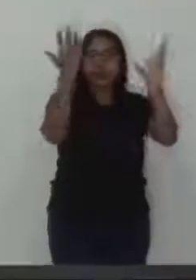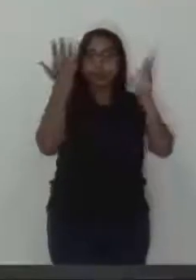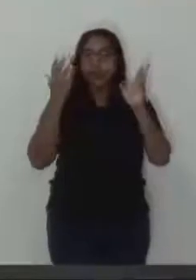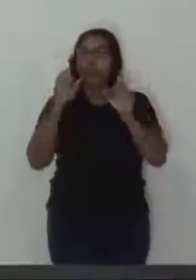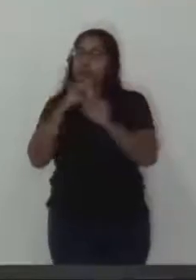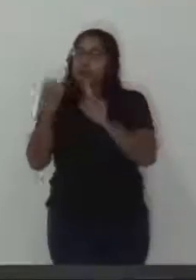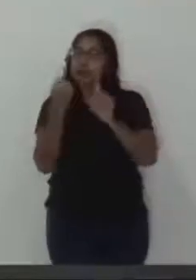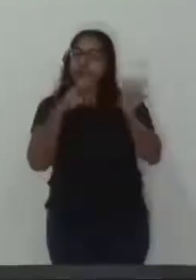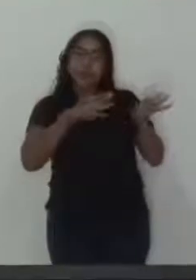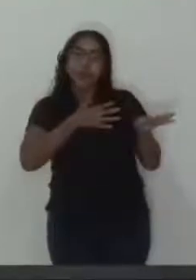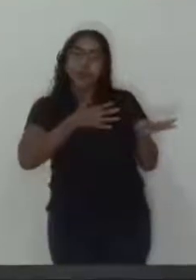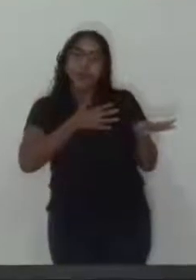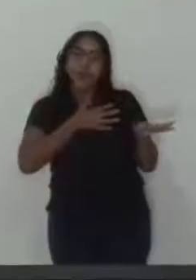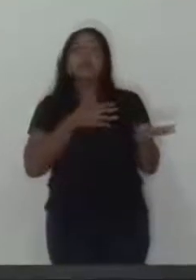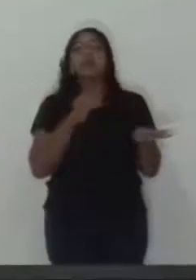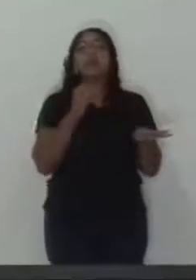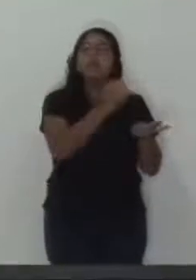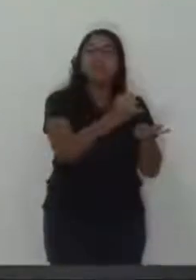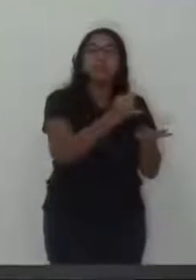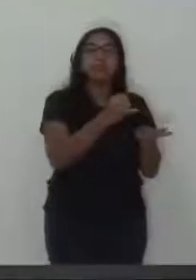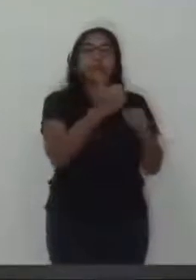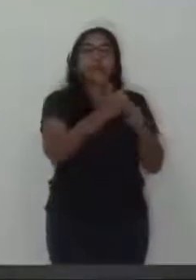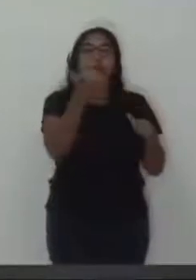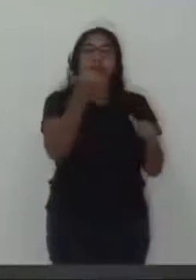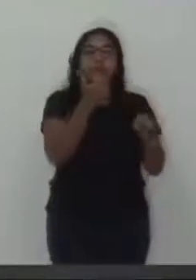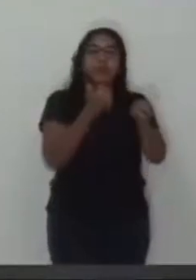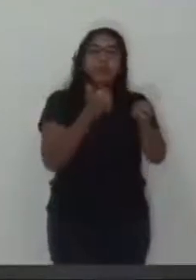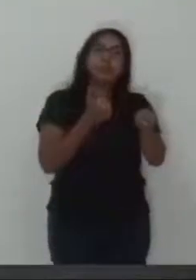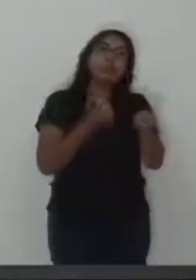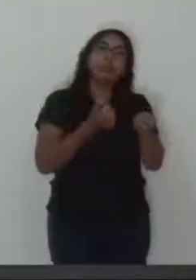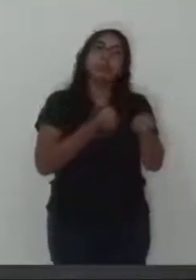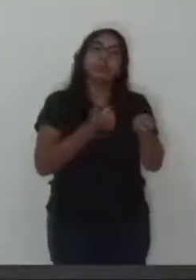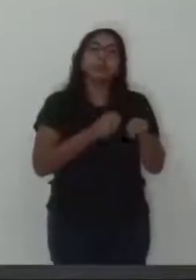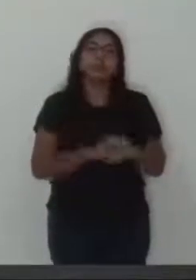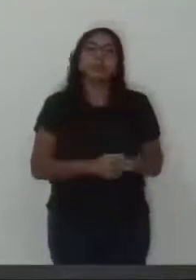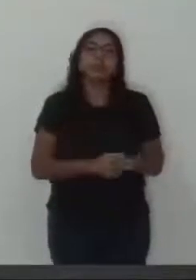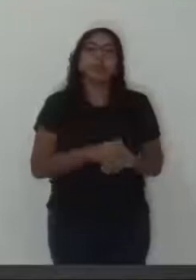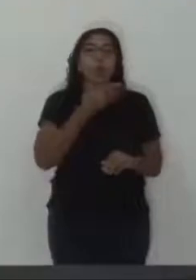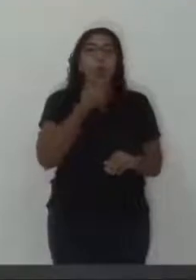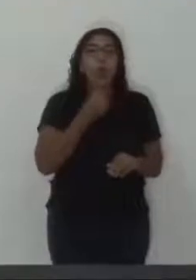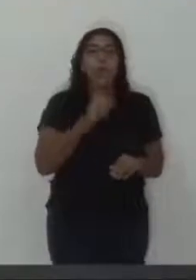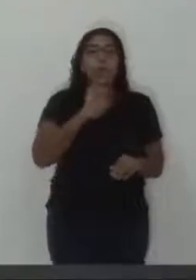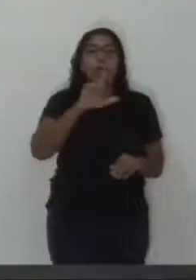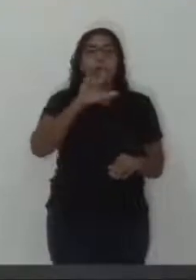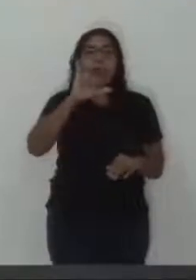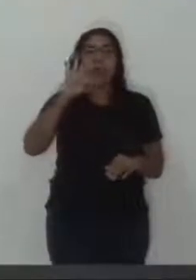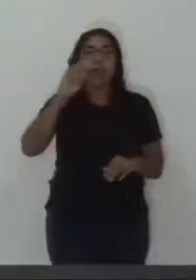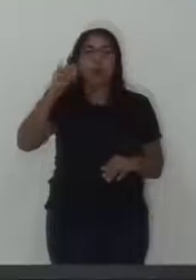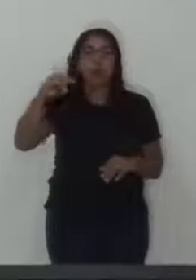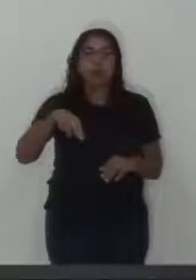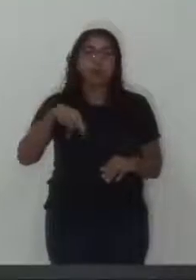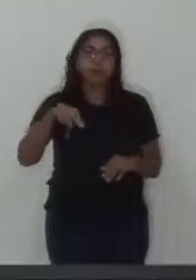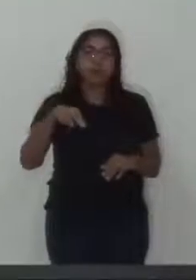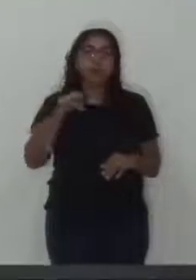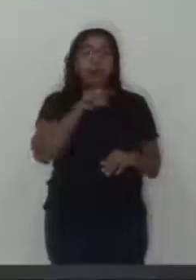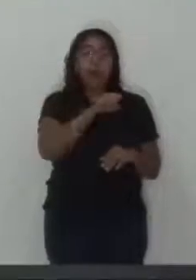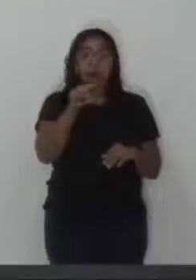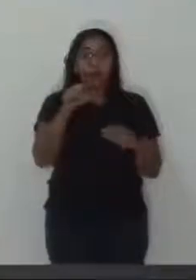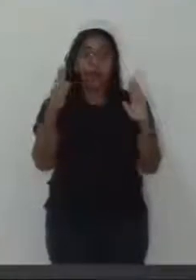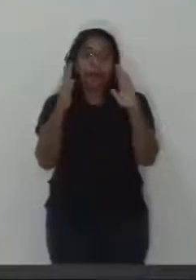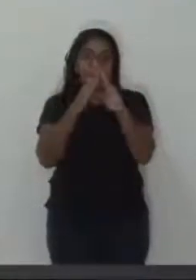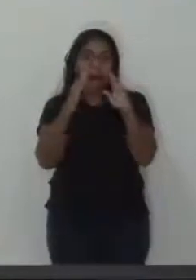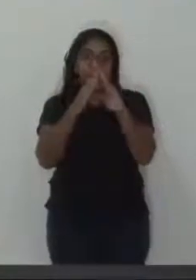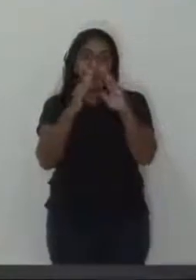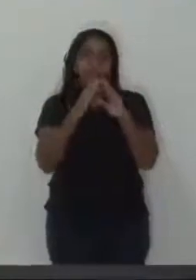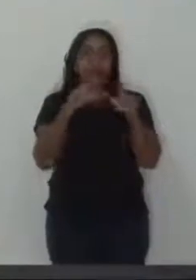E que, do deliberado das casas de lei, seja dado ciência ao representante do Bloco Carnavalesco NKM, Elton Rodrigo Lourentino, na Rua José Mateus